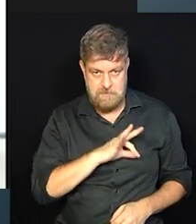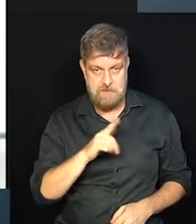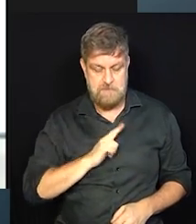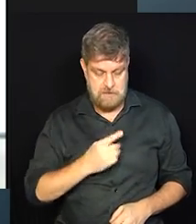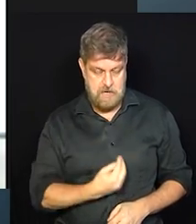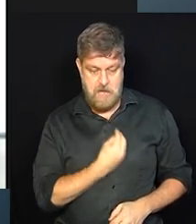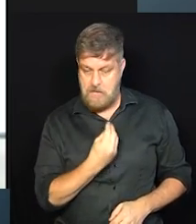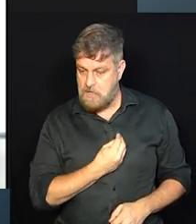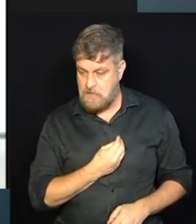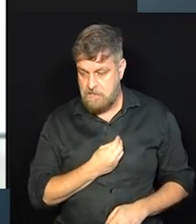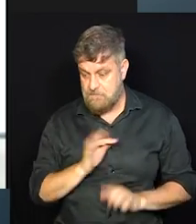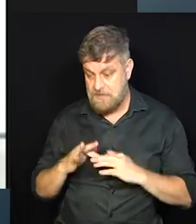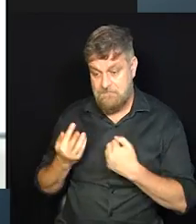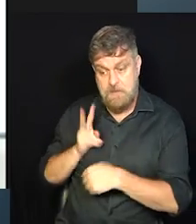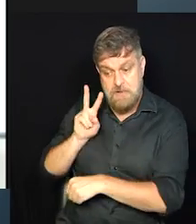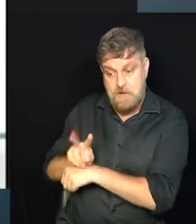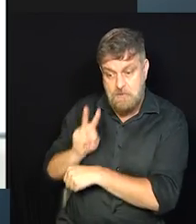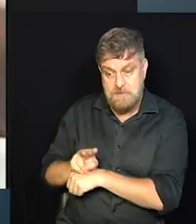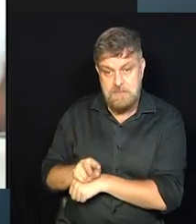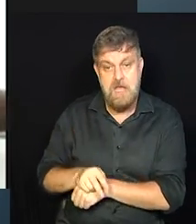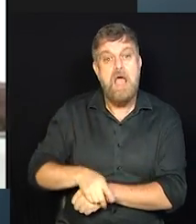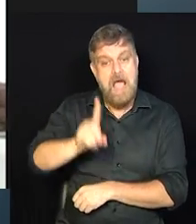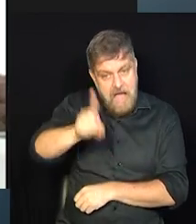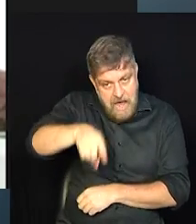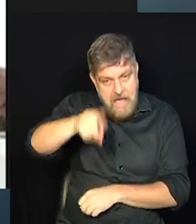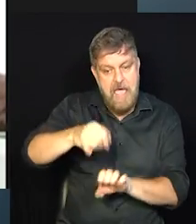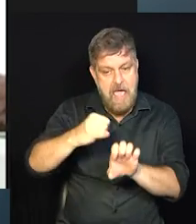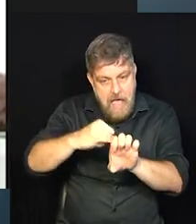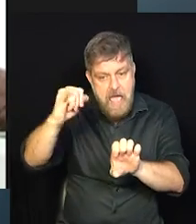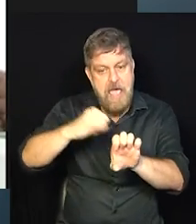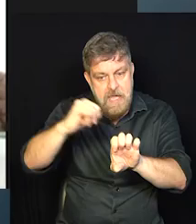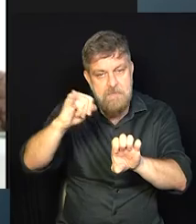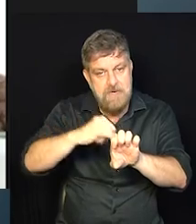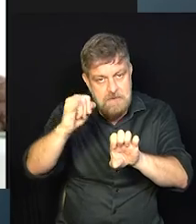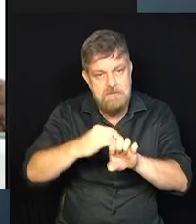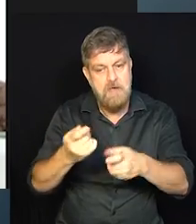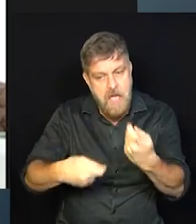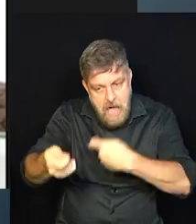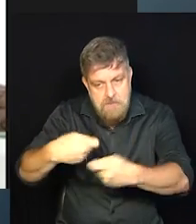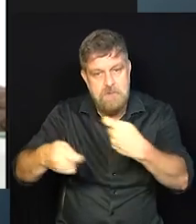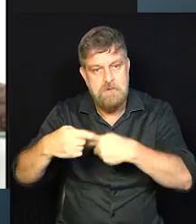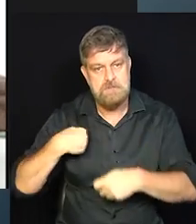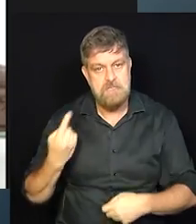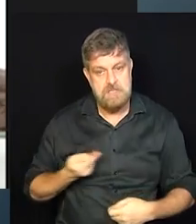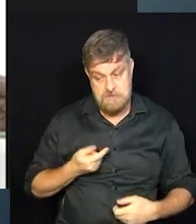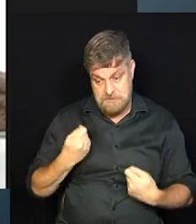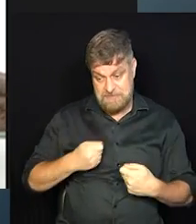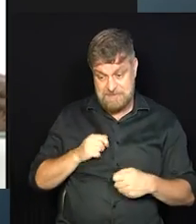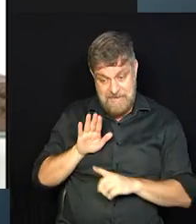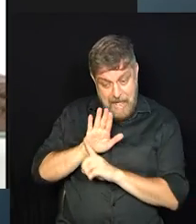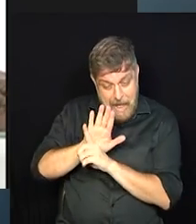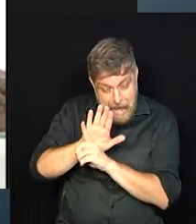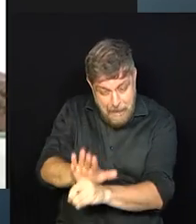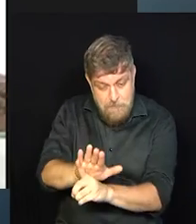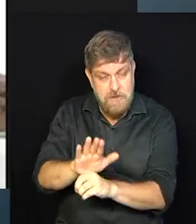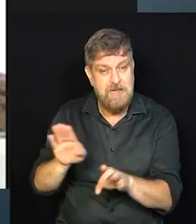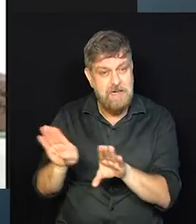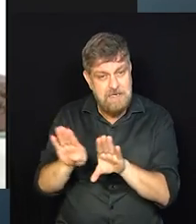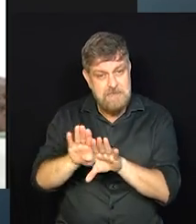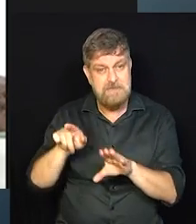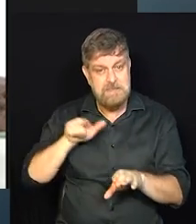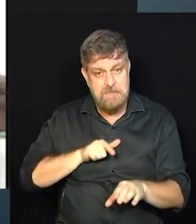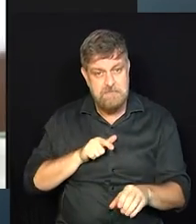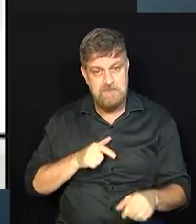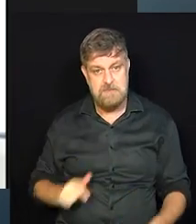pra manter a vida dela e a família dela é empreendedorismo é ter um negócio e a gente precisa abraçar isso